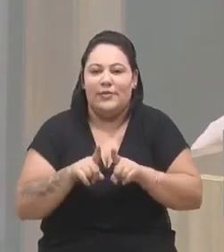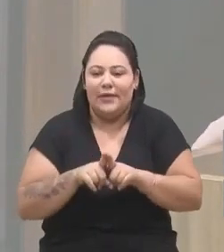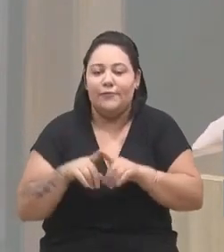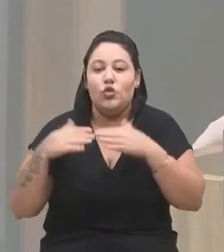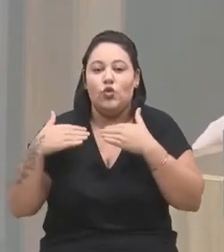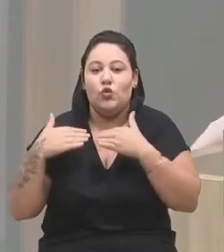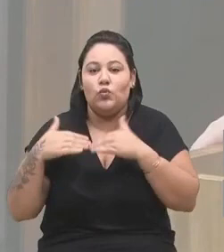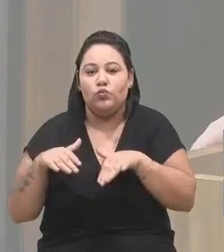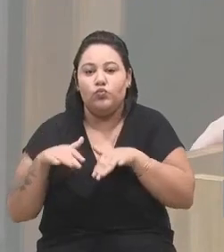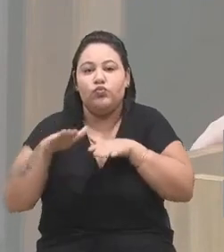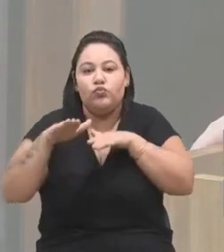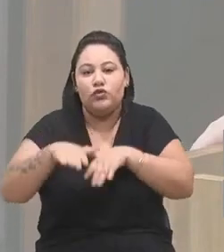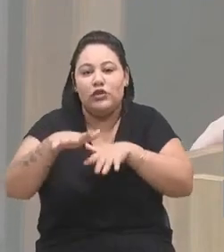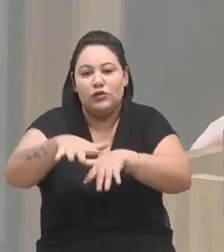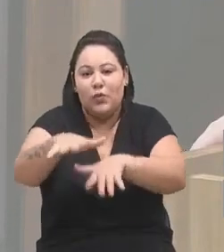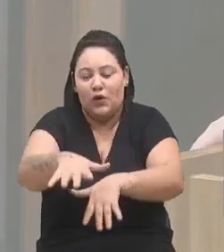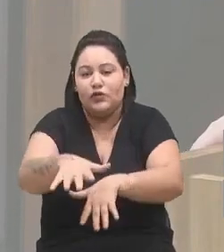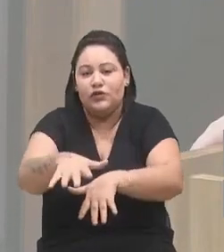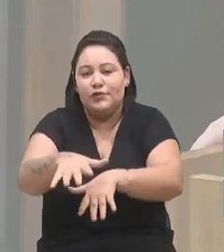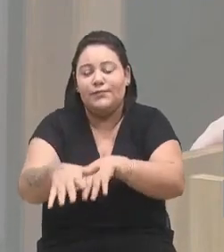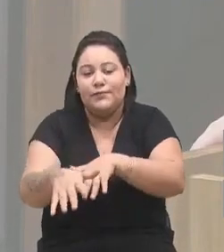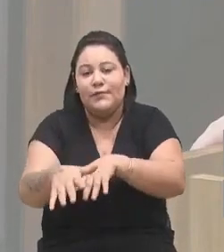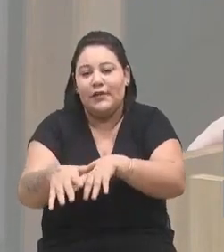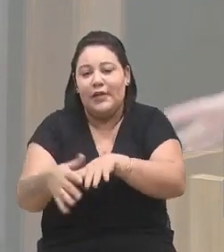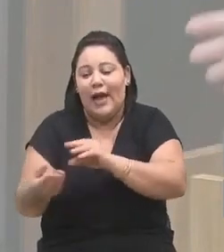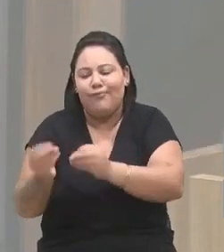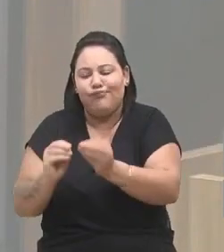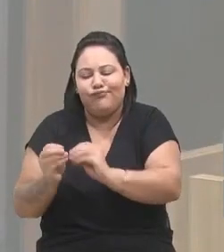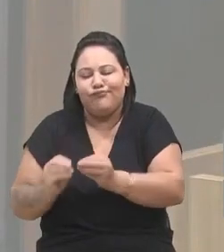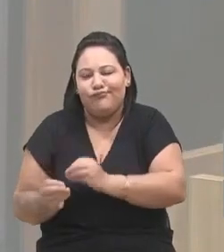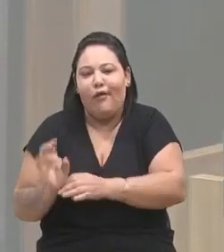pelo transporte e a fabricação das drogas.